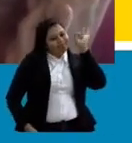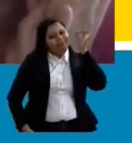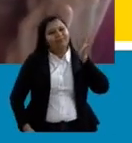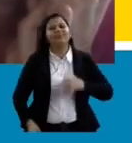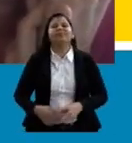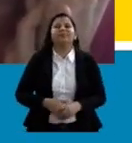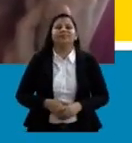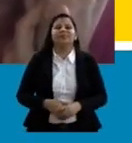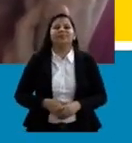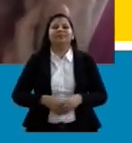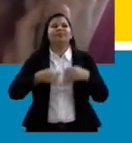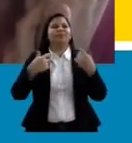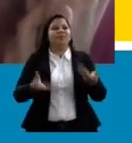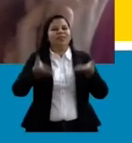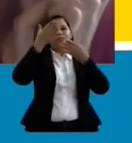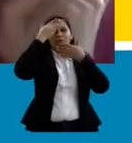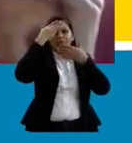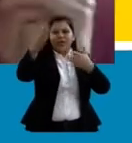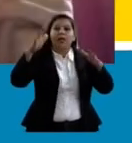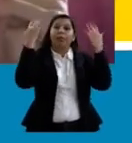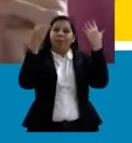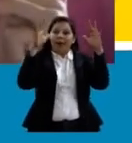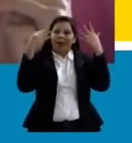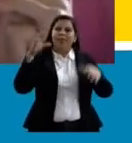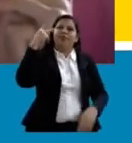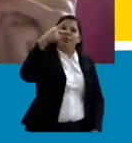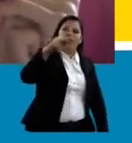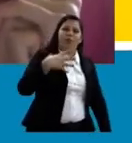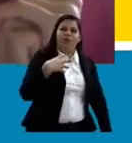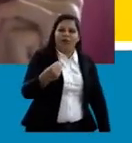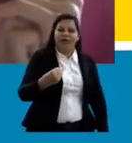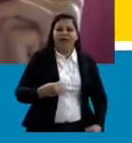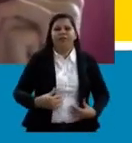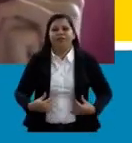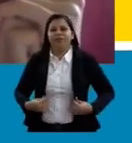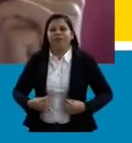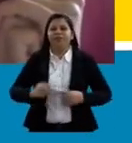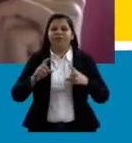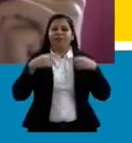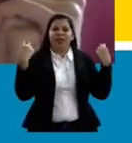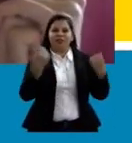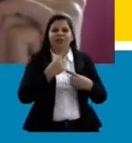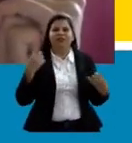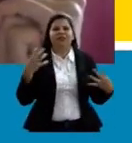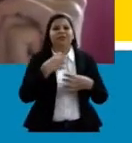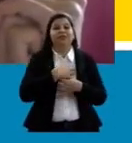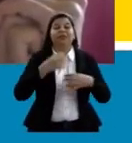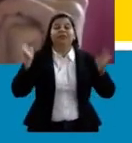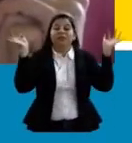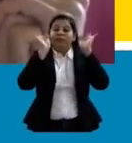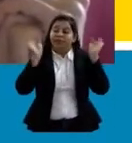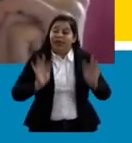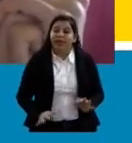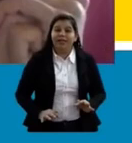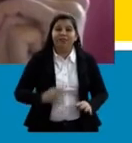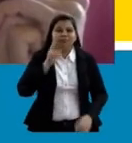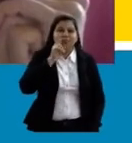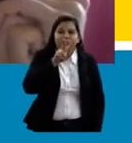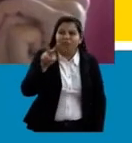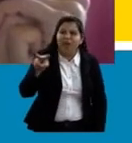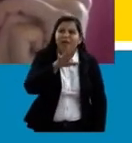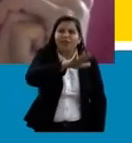Olha, muito parabéns para o teu filhote. A gente realmente fica muito feliz em ver essas crianças já